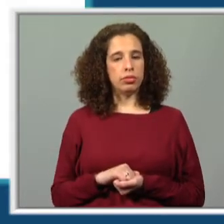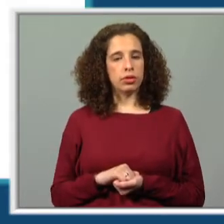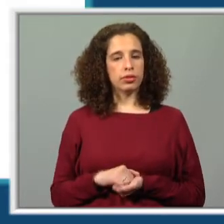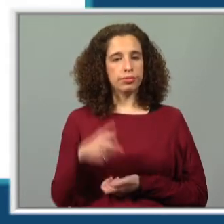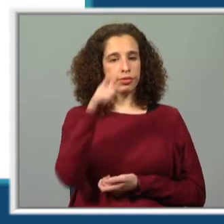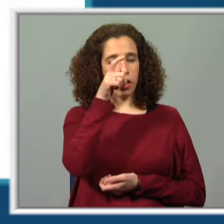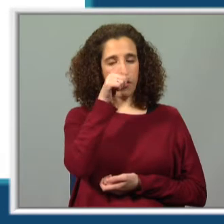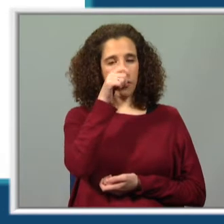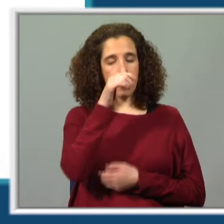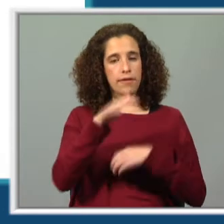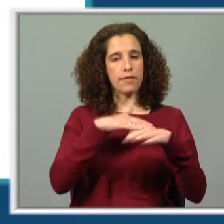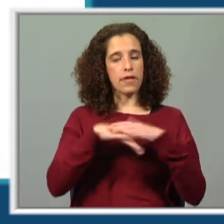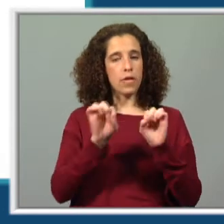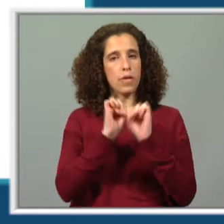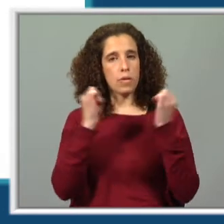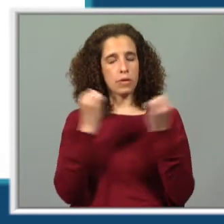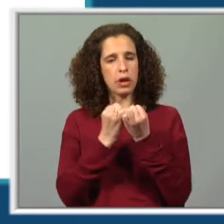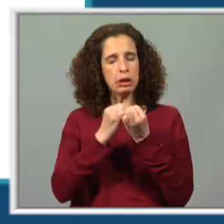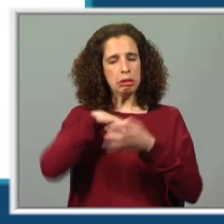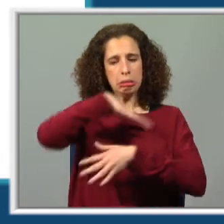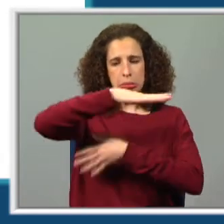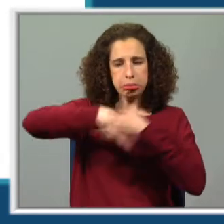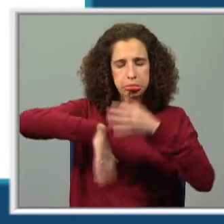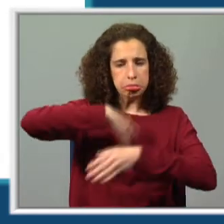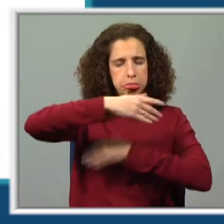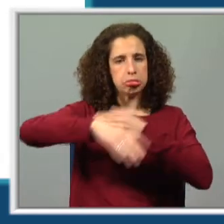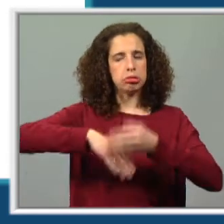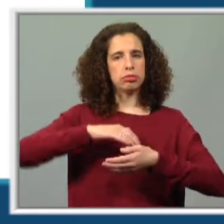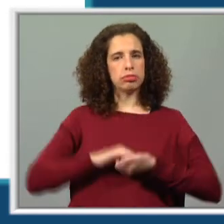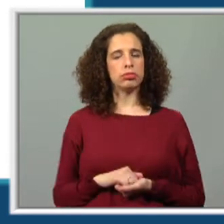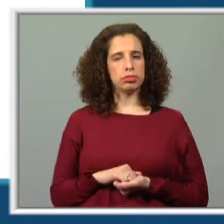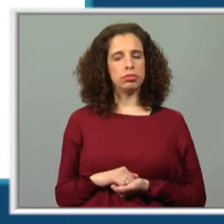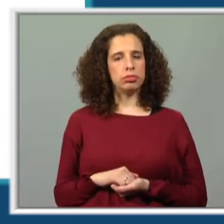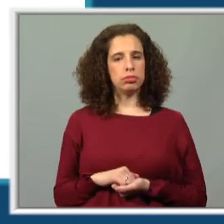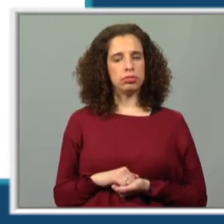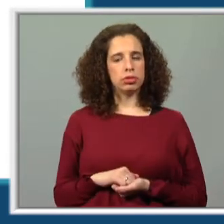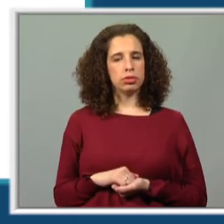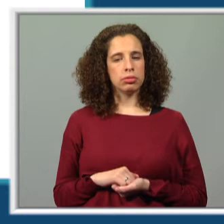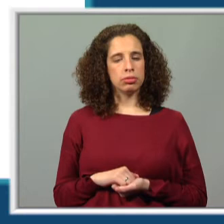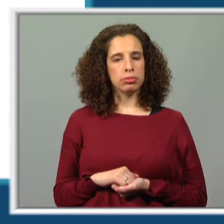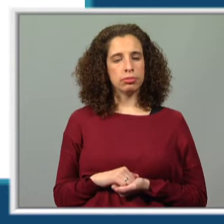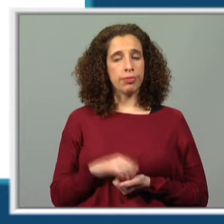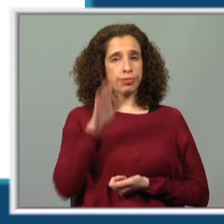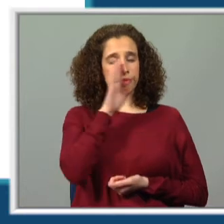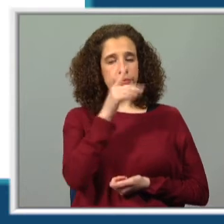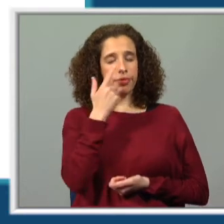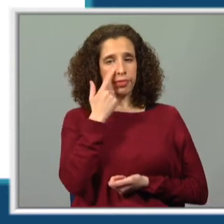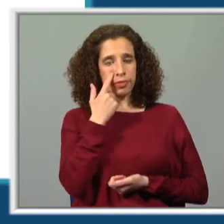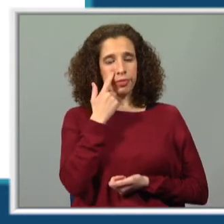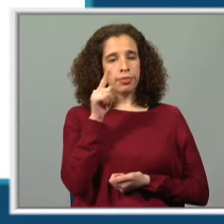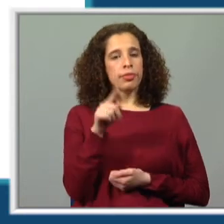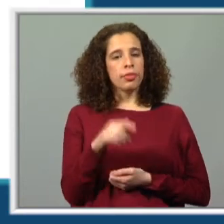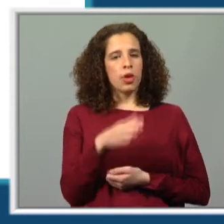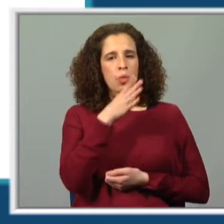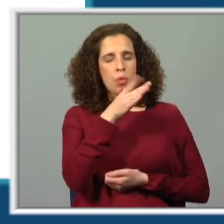As formigas formam uma sociedade desorganizada. Se reparares numa